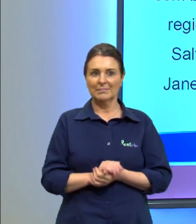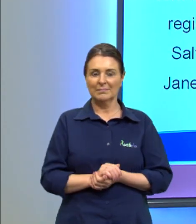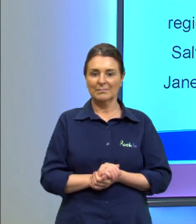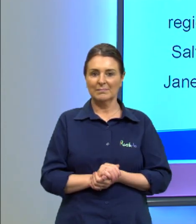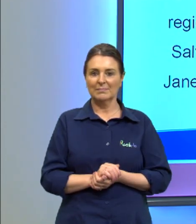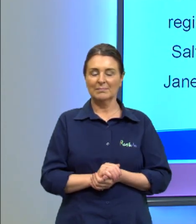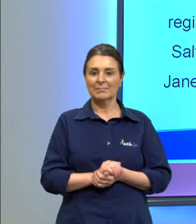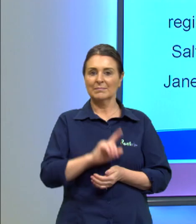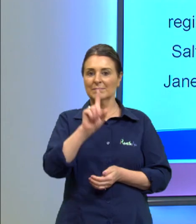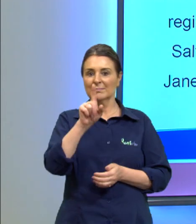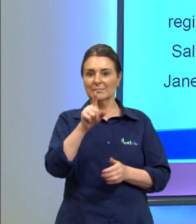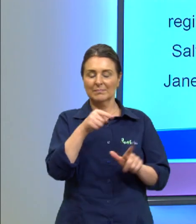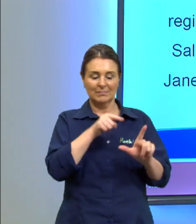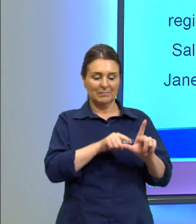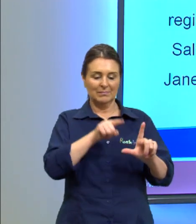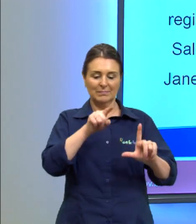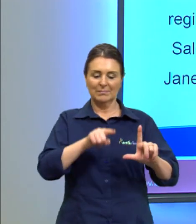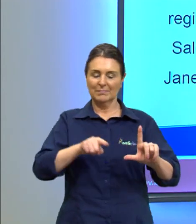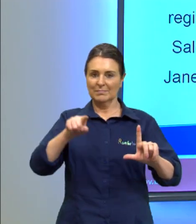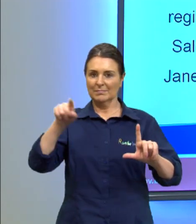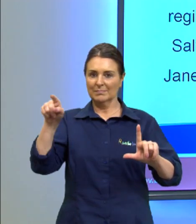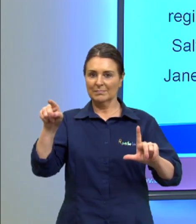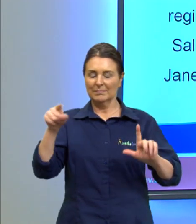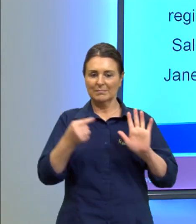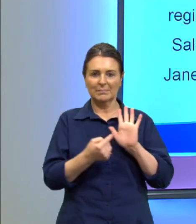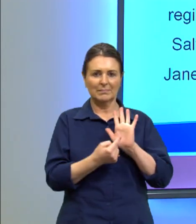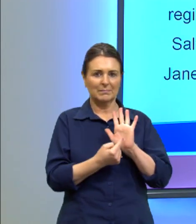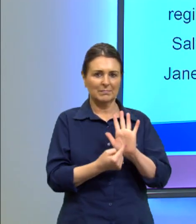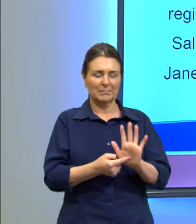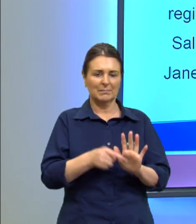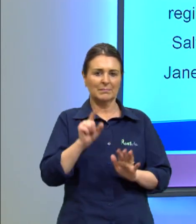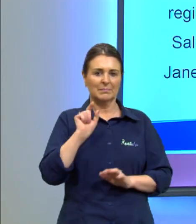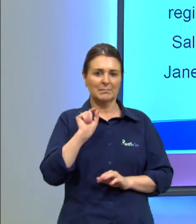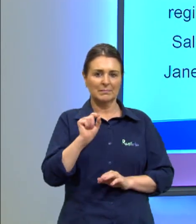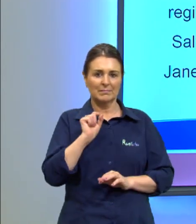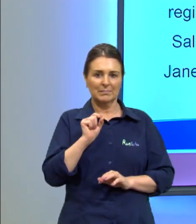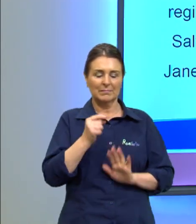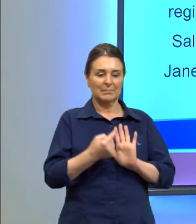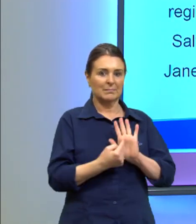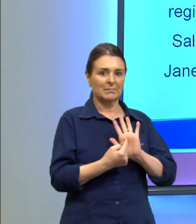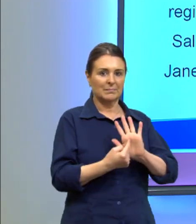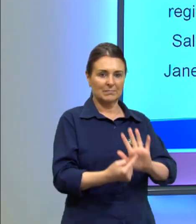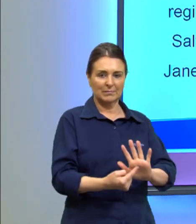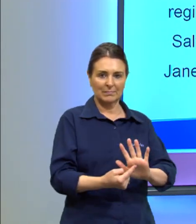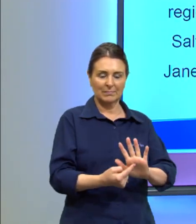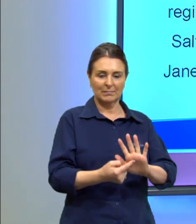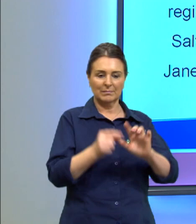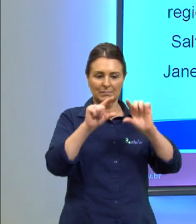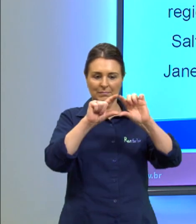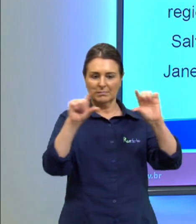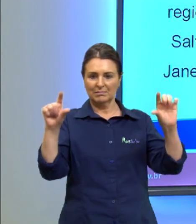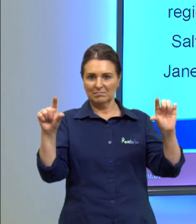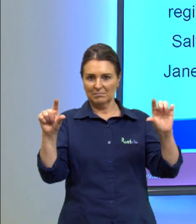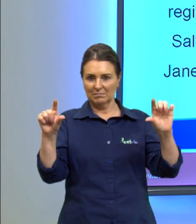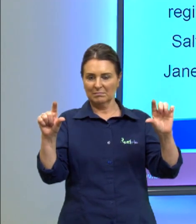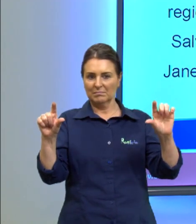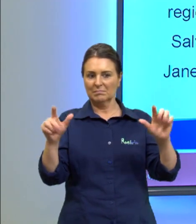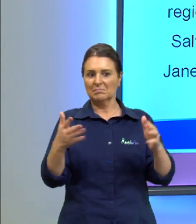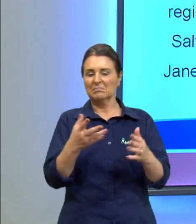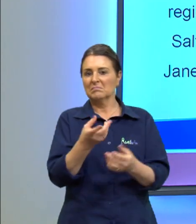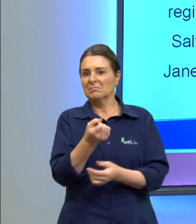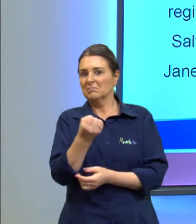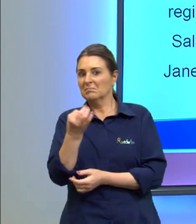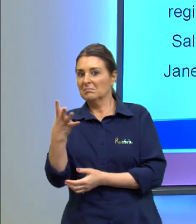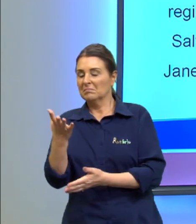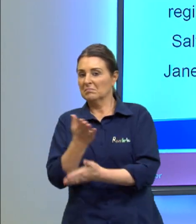ó, outro gráfico que nos traz ali, o que que traz esse gráfico? Ele apresenta uma taxa de desemprego em